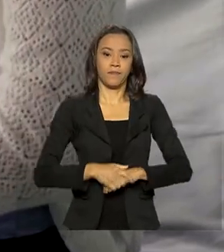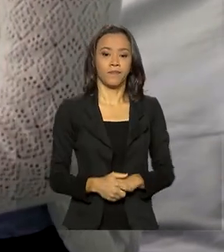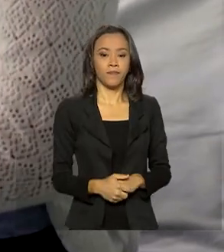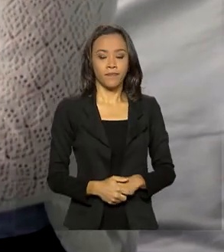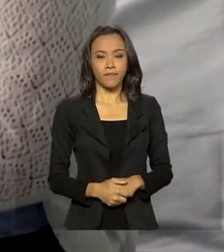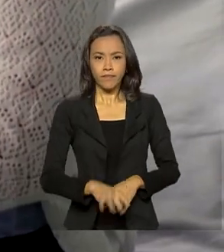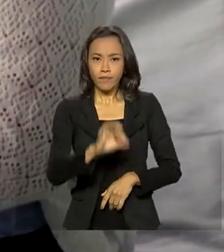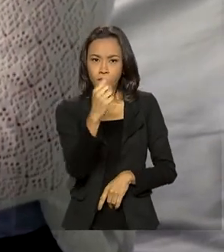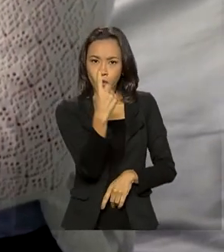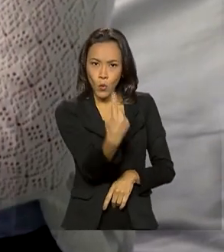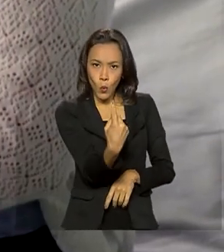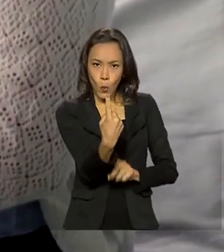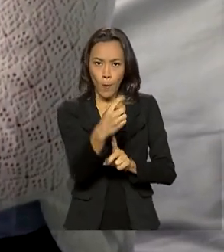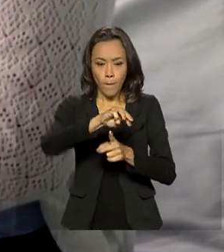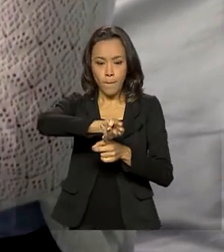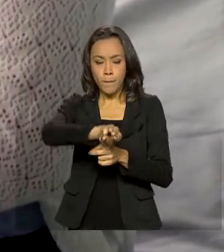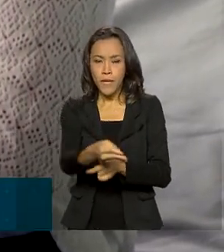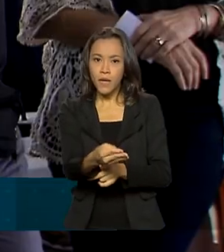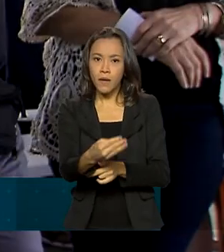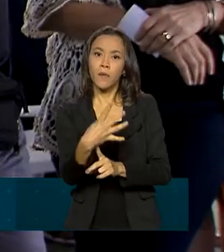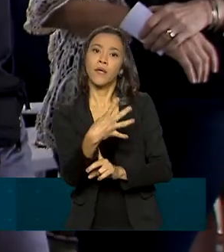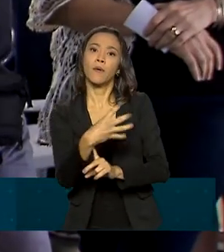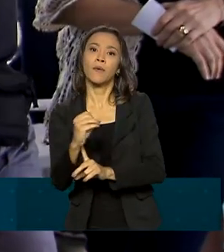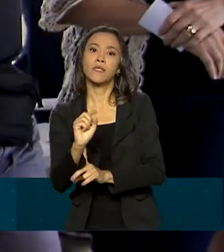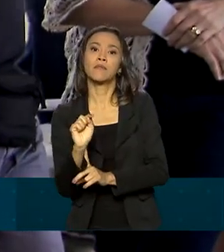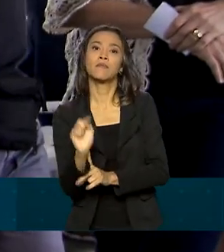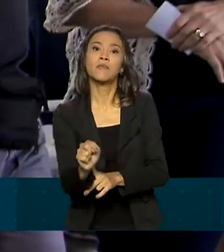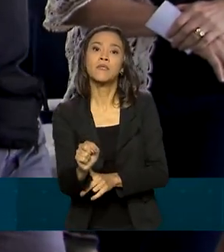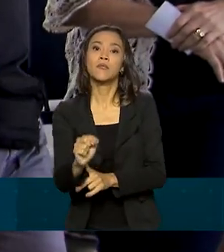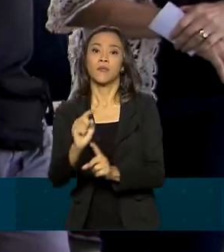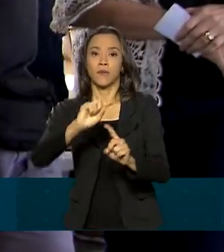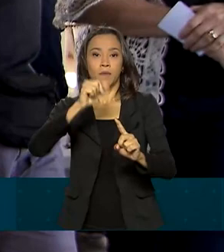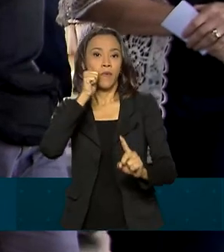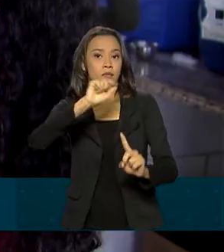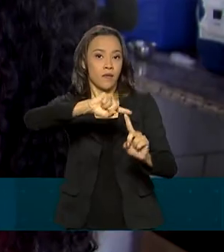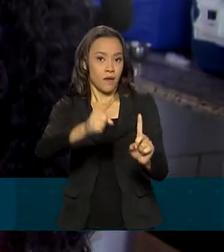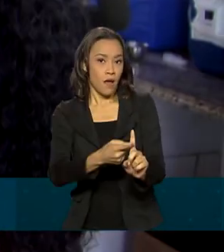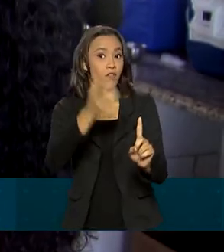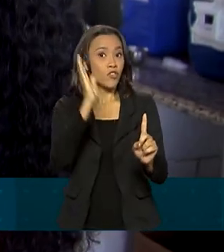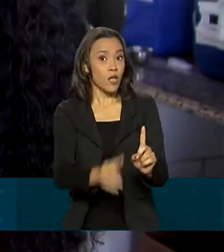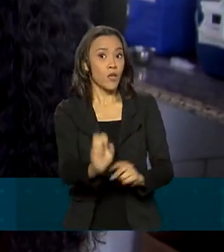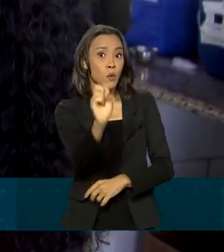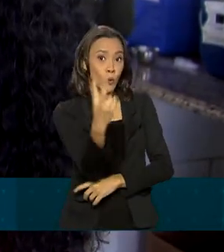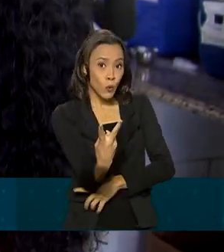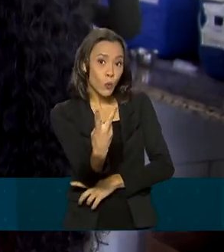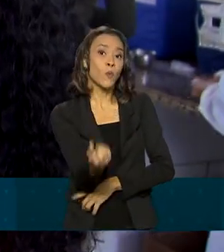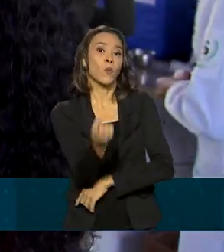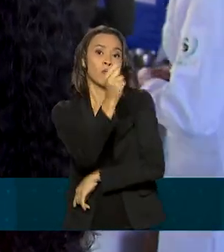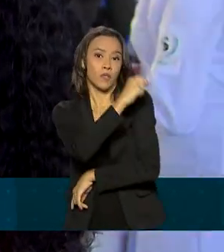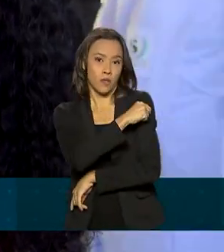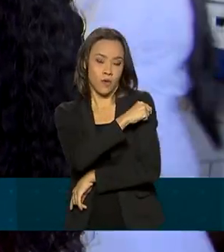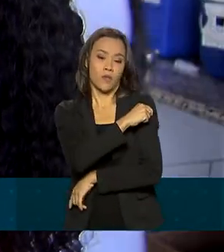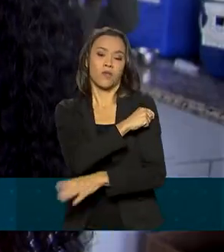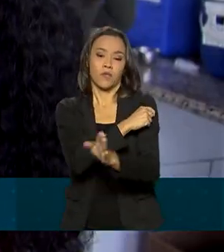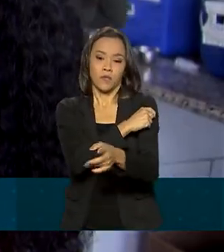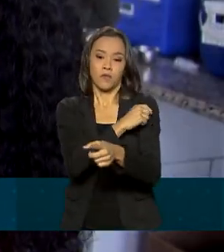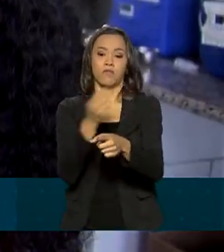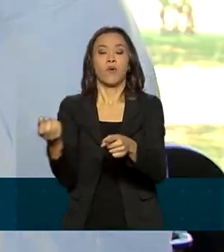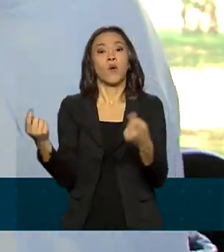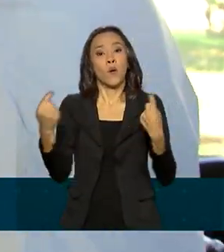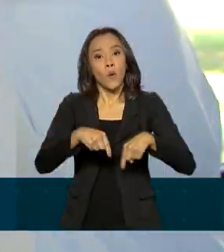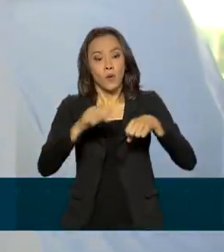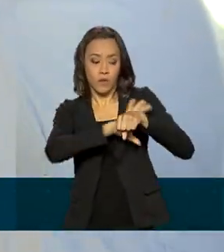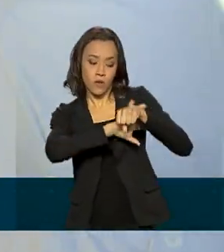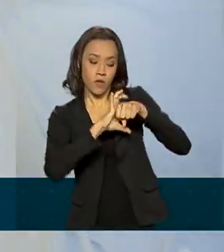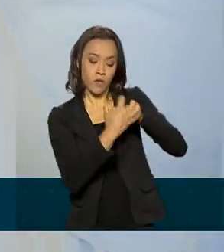1,4 milhão de grávidas já receberam as duas doses da vacina contra o novo coronavírus. A